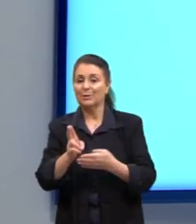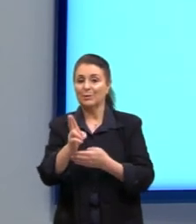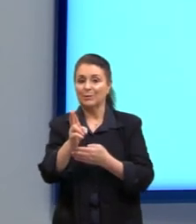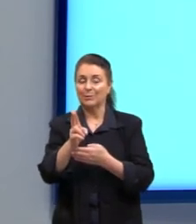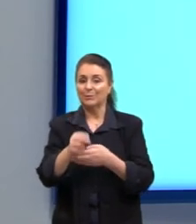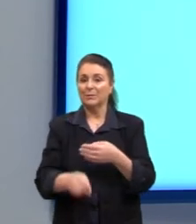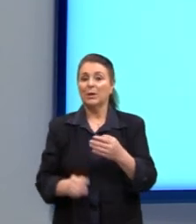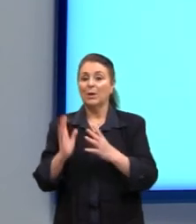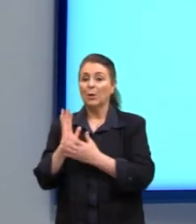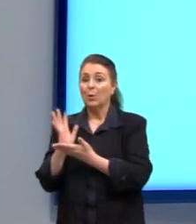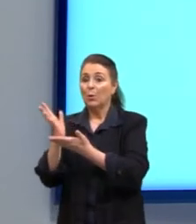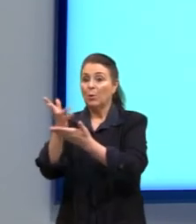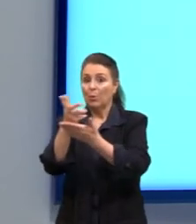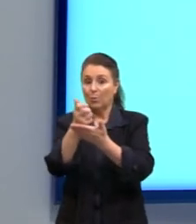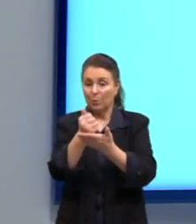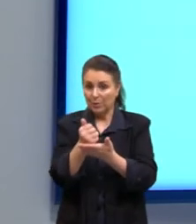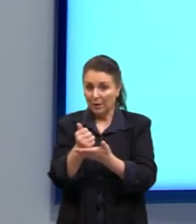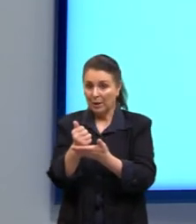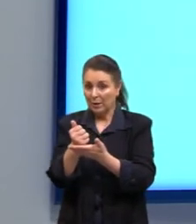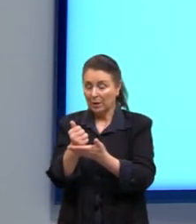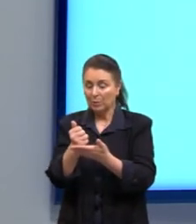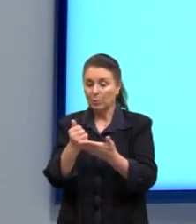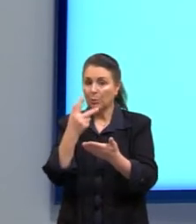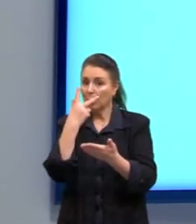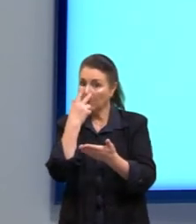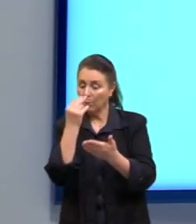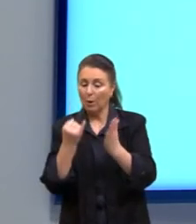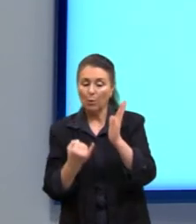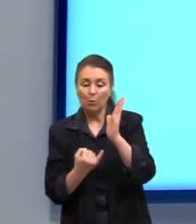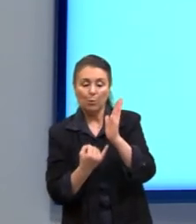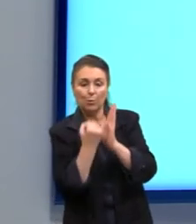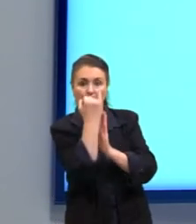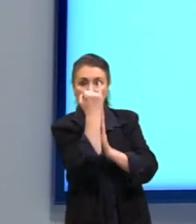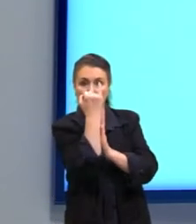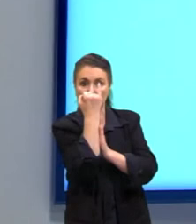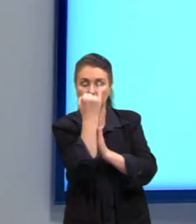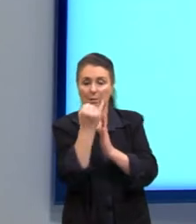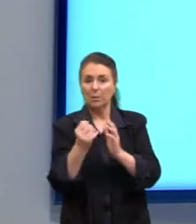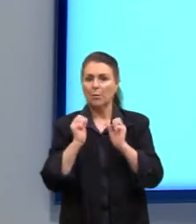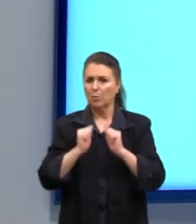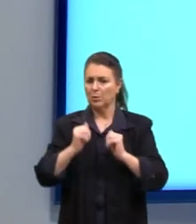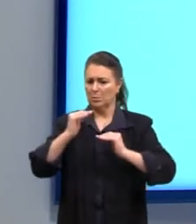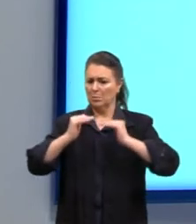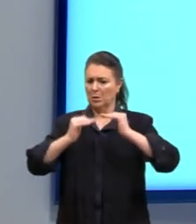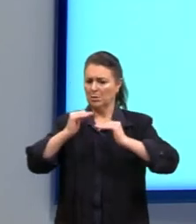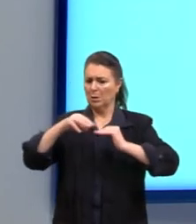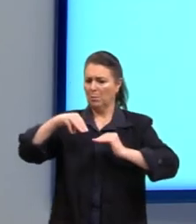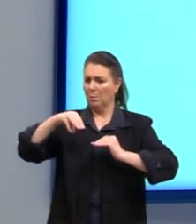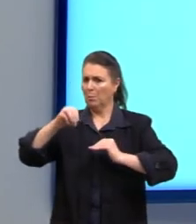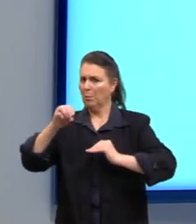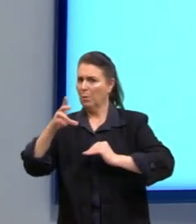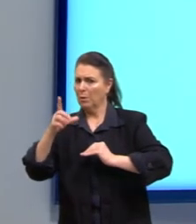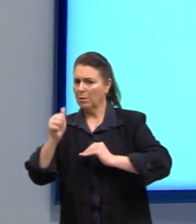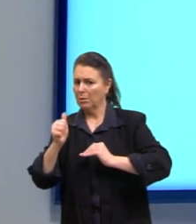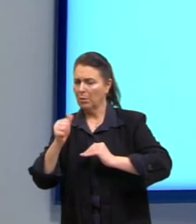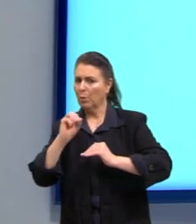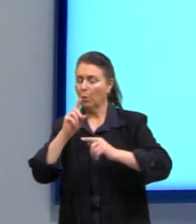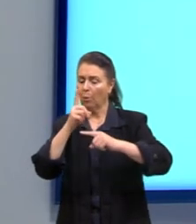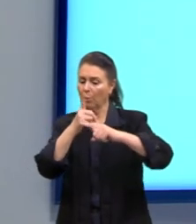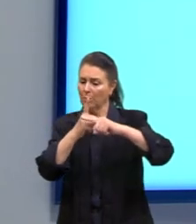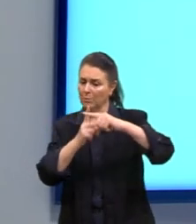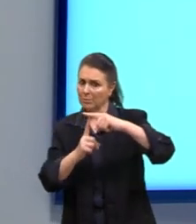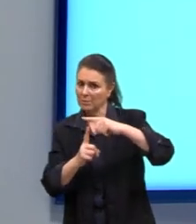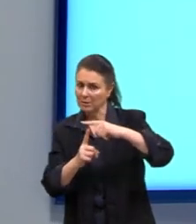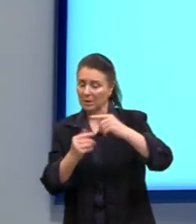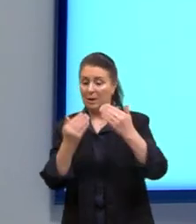o dado coletado é igual ao índice. Então, esse dado pode ser a média, a moda ou a mediana. E daí,